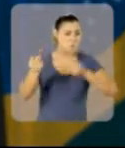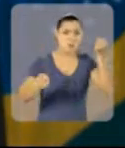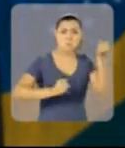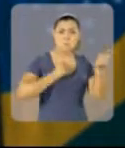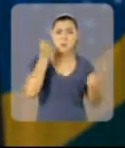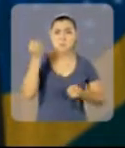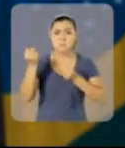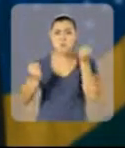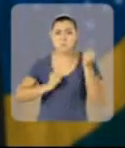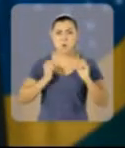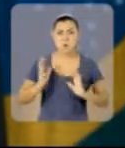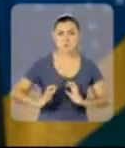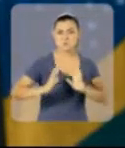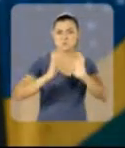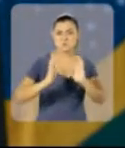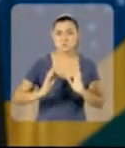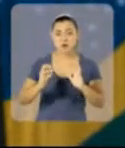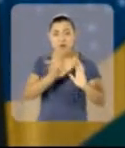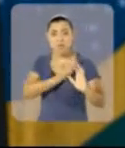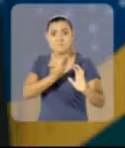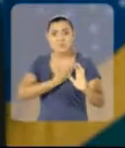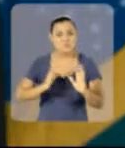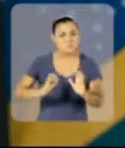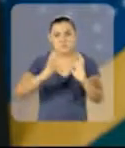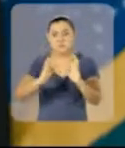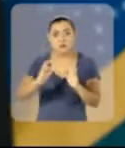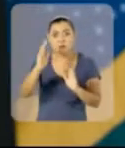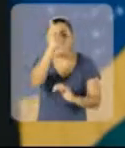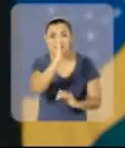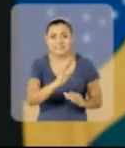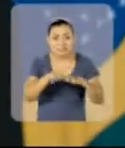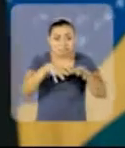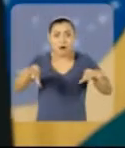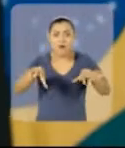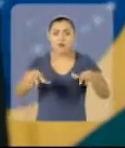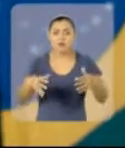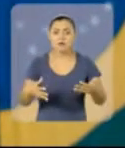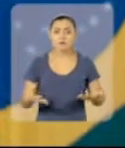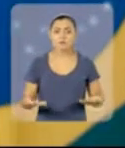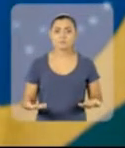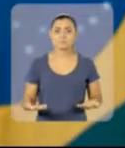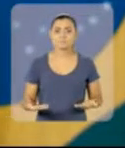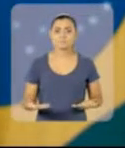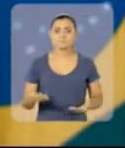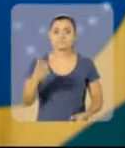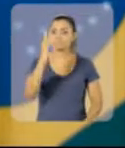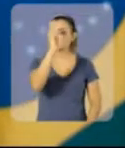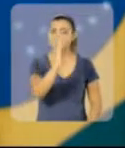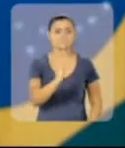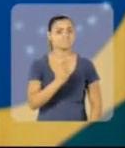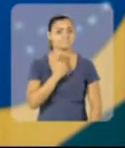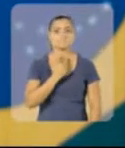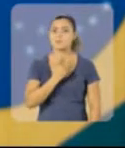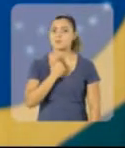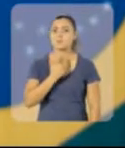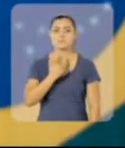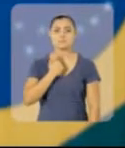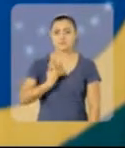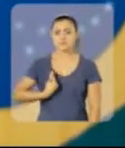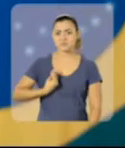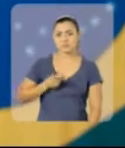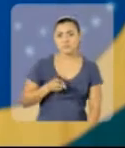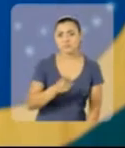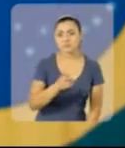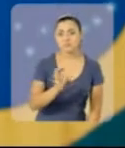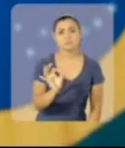ódio, muito discurso raivoso, amigos brigando, país dividido. O Brasil não pode mais